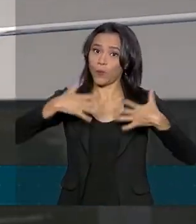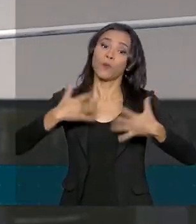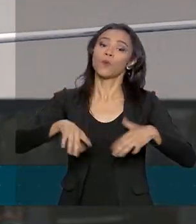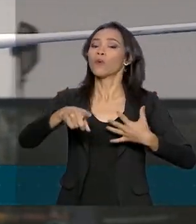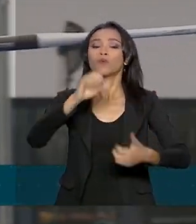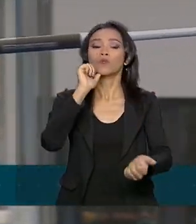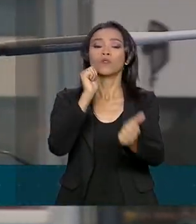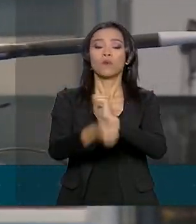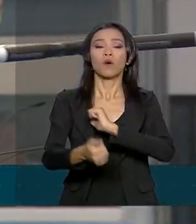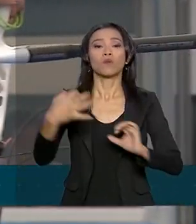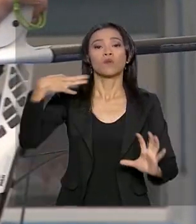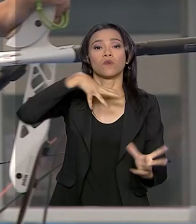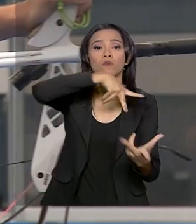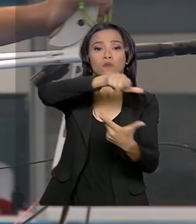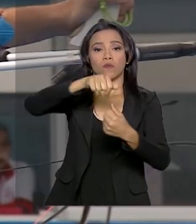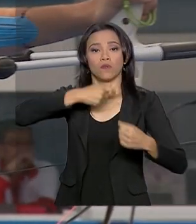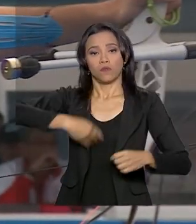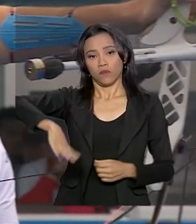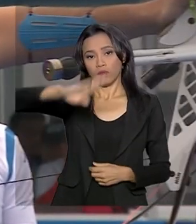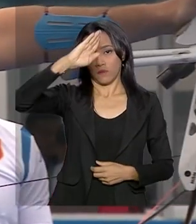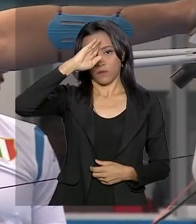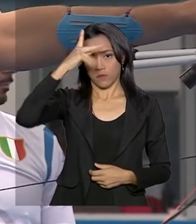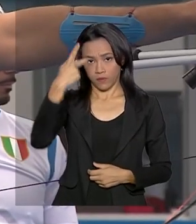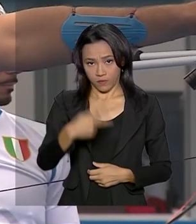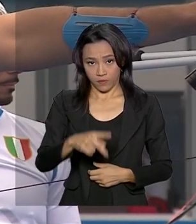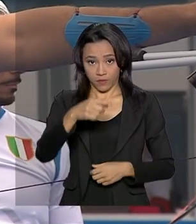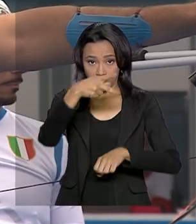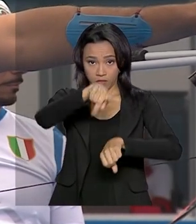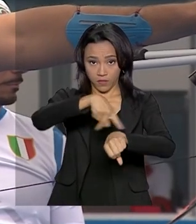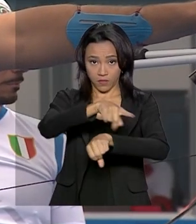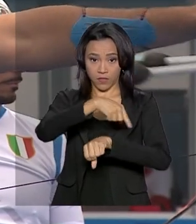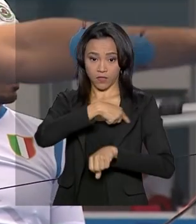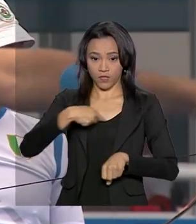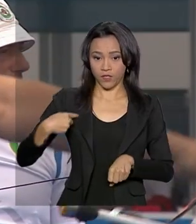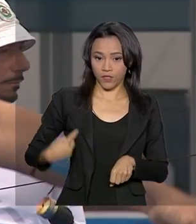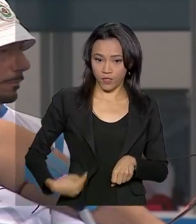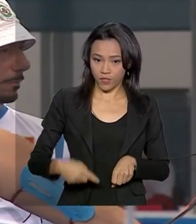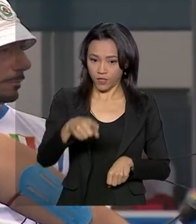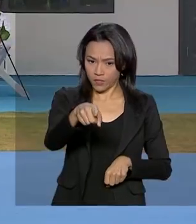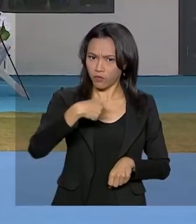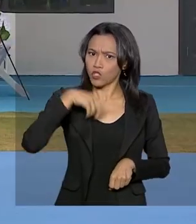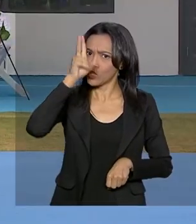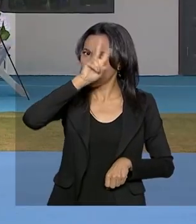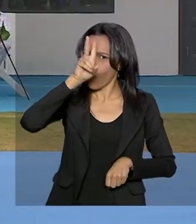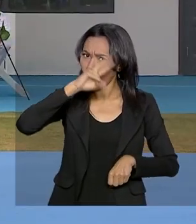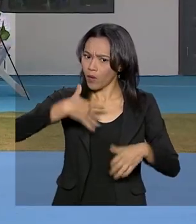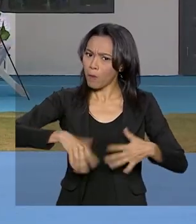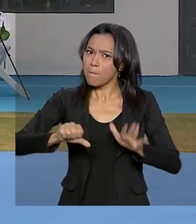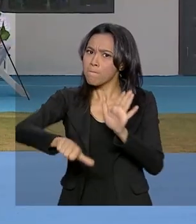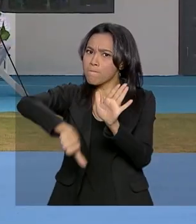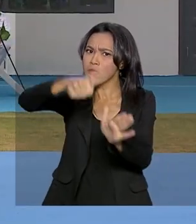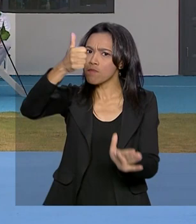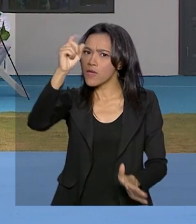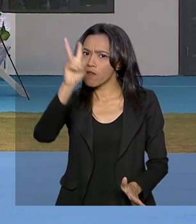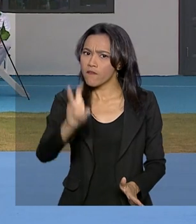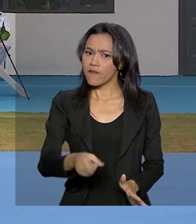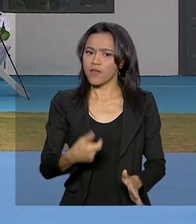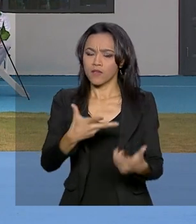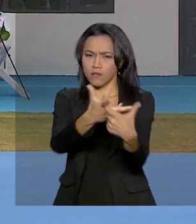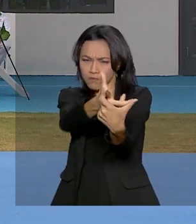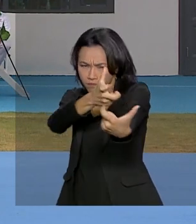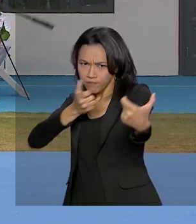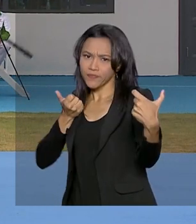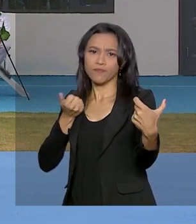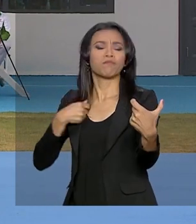Mundiais Militares, aqui em Wuhan, na China. E a medalha também foi inédita na história da competição. Porque pela primeira vez no tiro com arco,